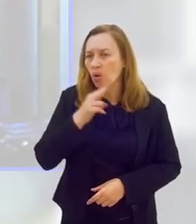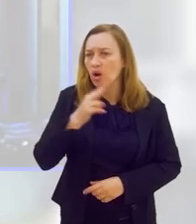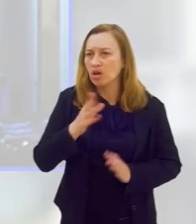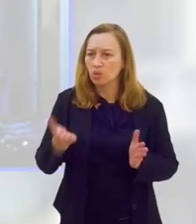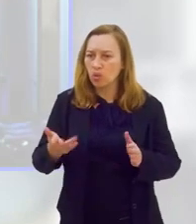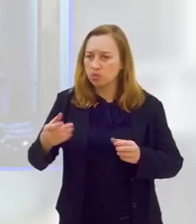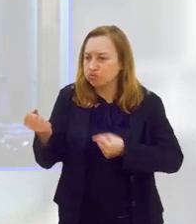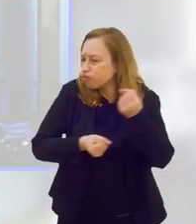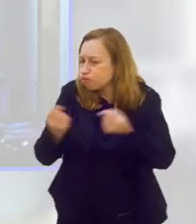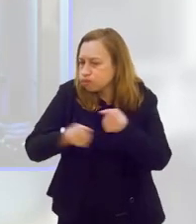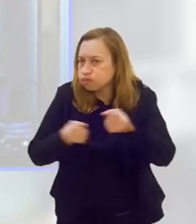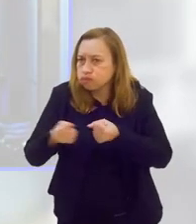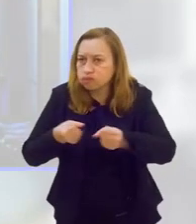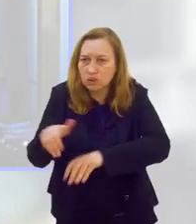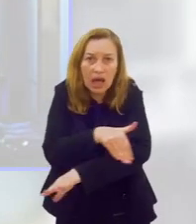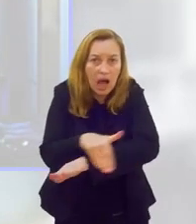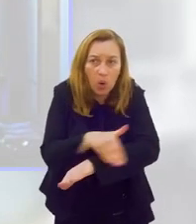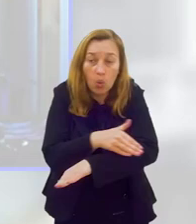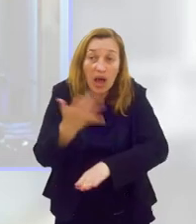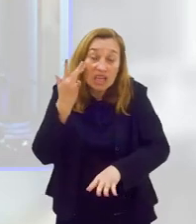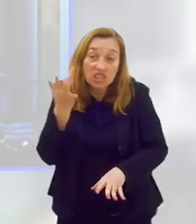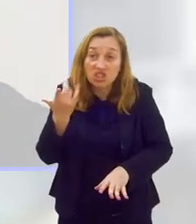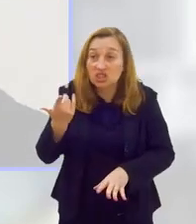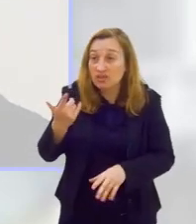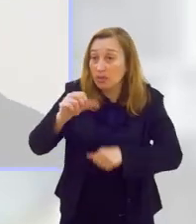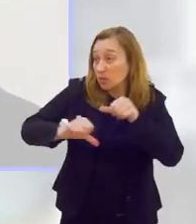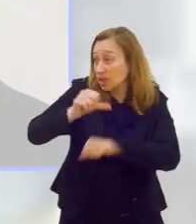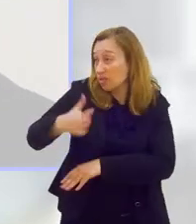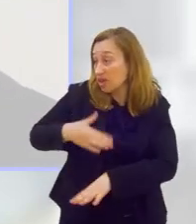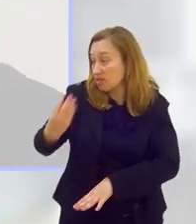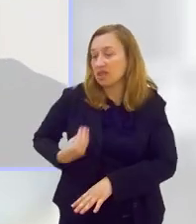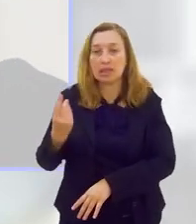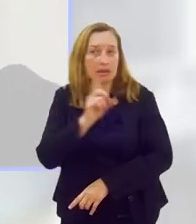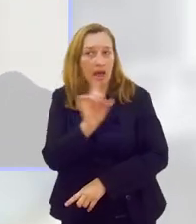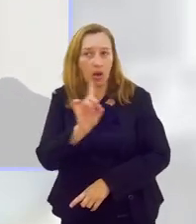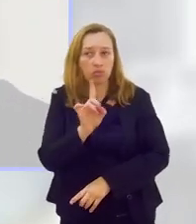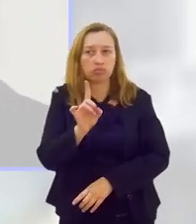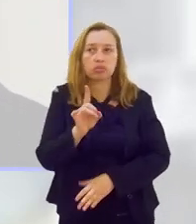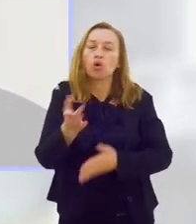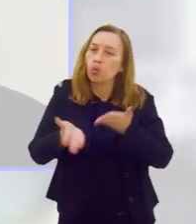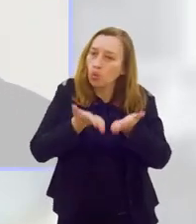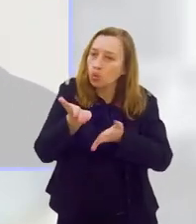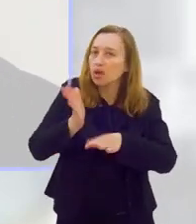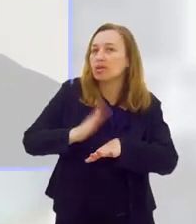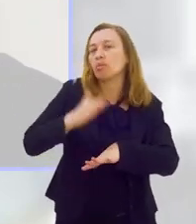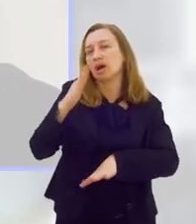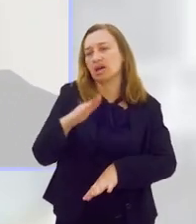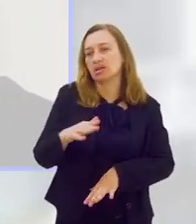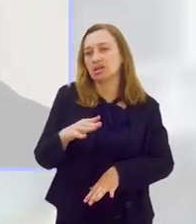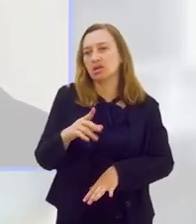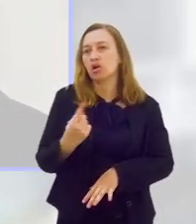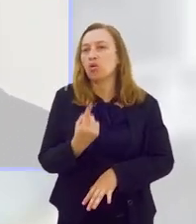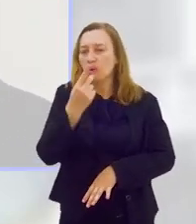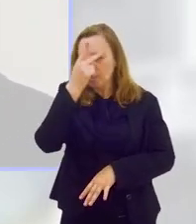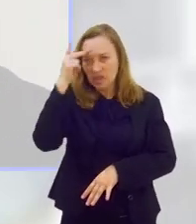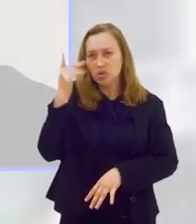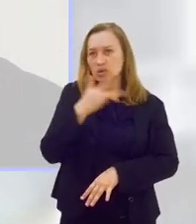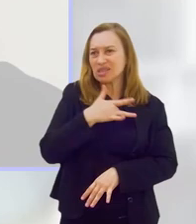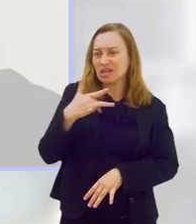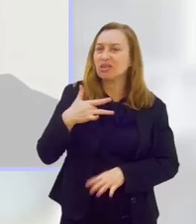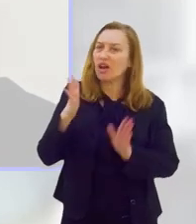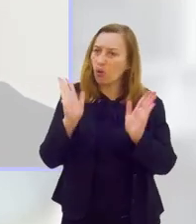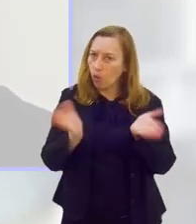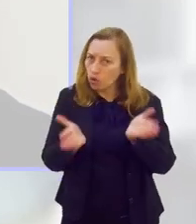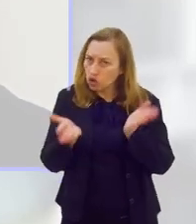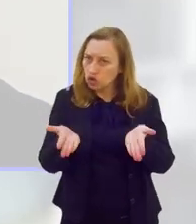que, pô, vou mudar minha vida. Não, é muito cuidado, tá? Pra uma pessoa saudável, hoje, tem que